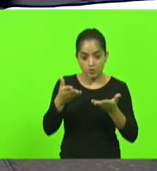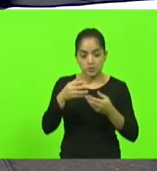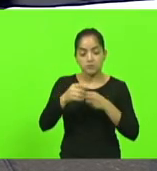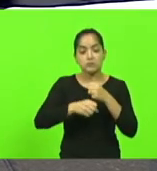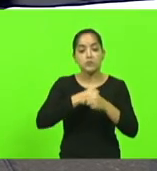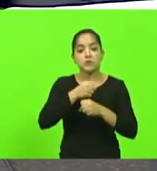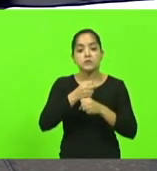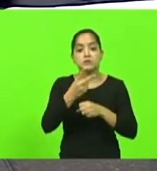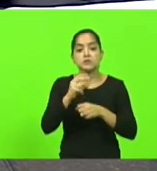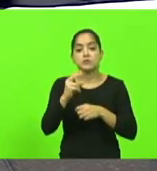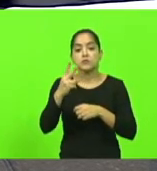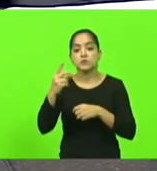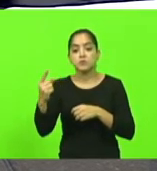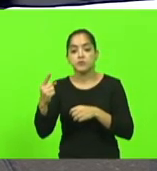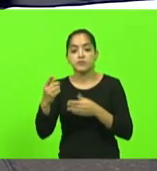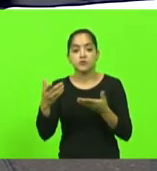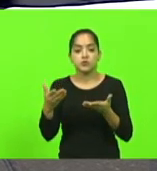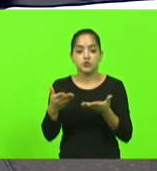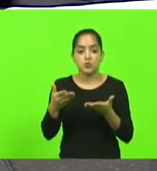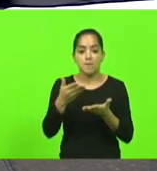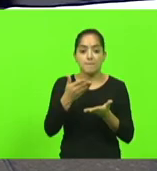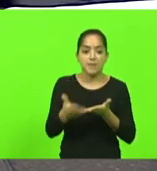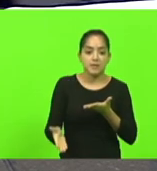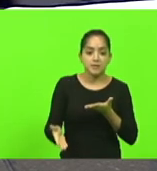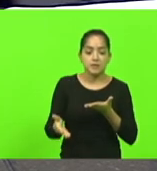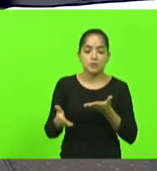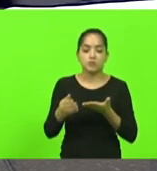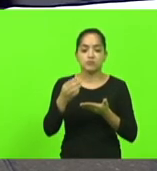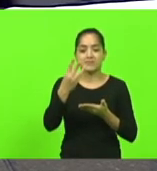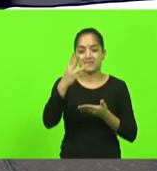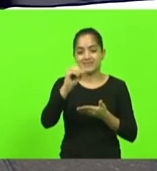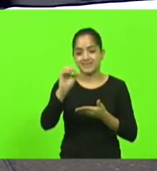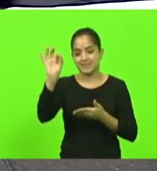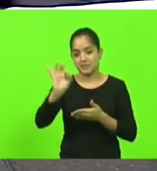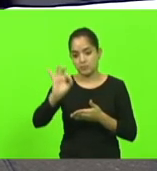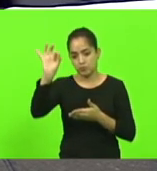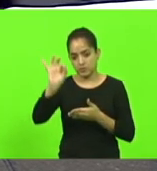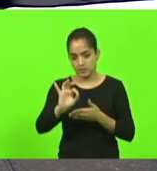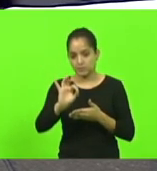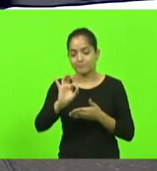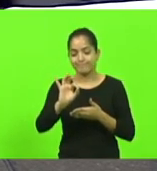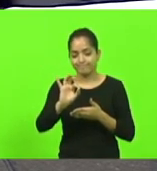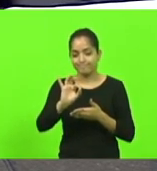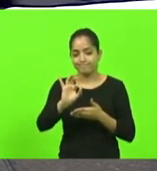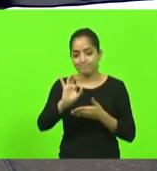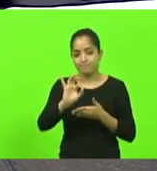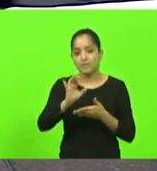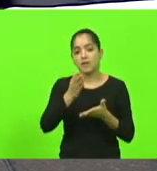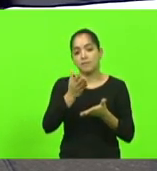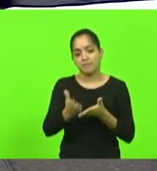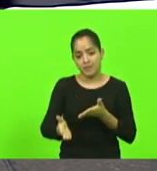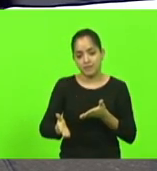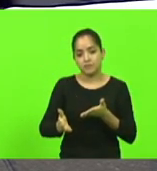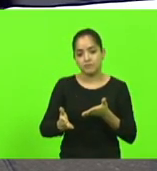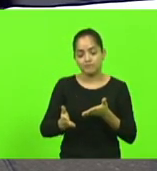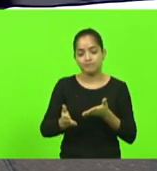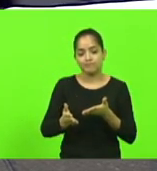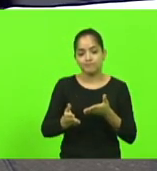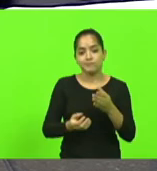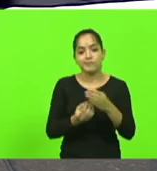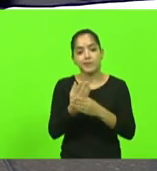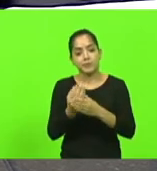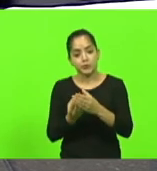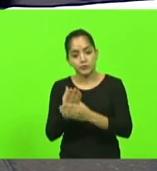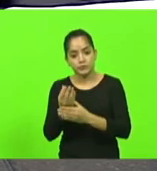nós perdemos mais ou menos 30% de quebra na produção da